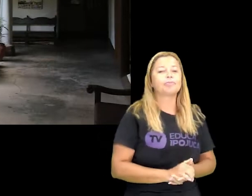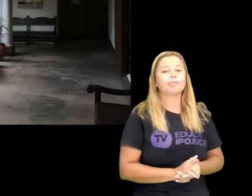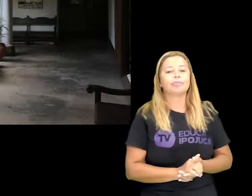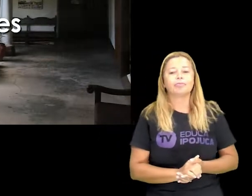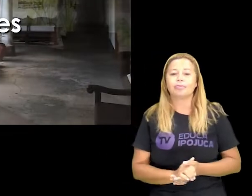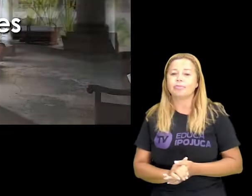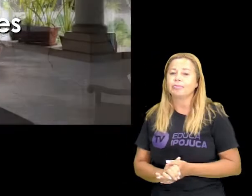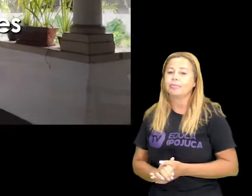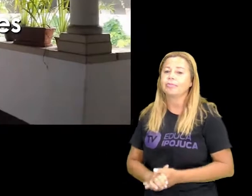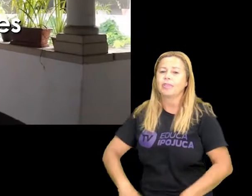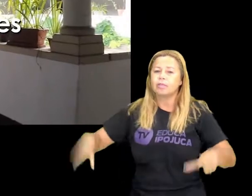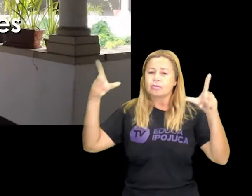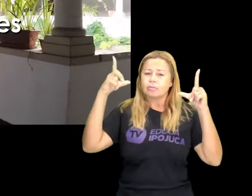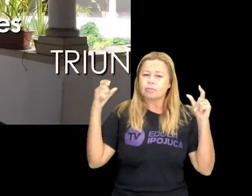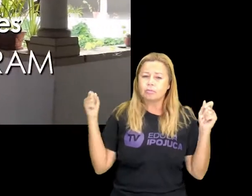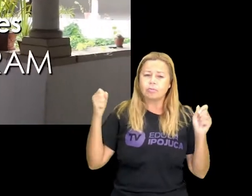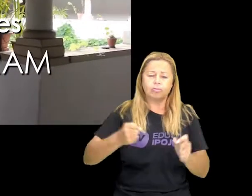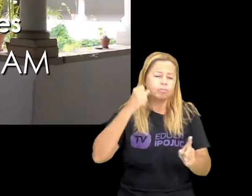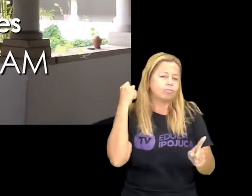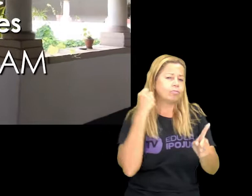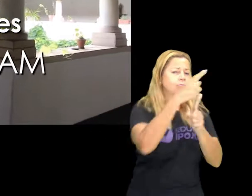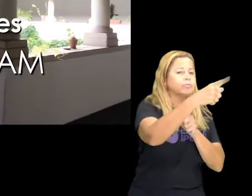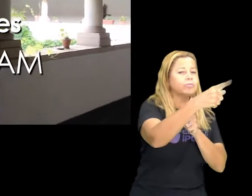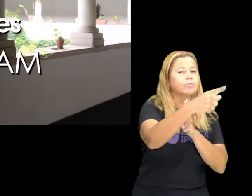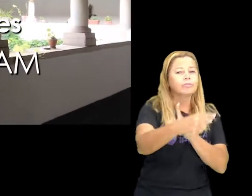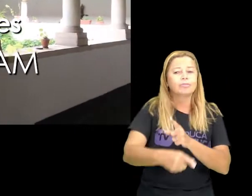Contra os holandeses triunfaram